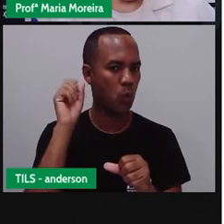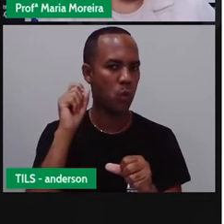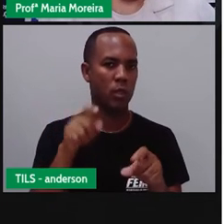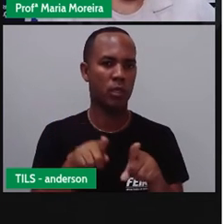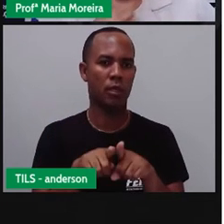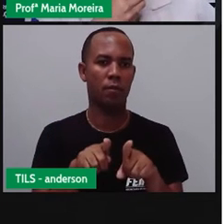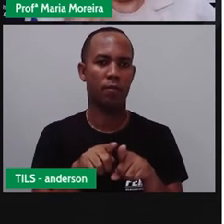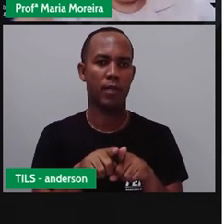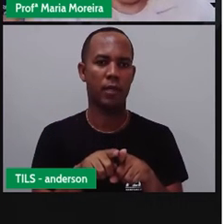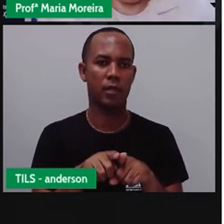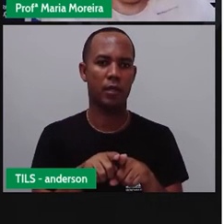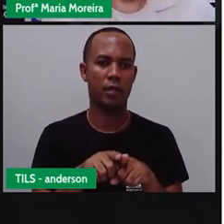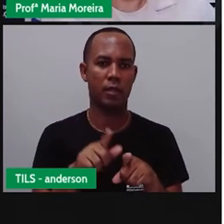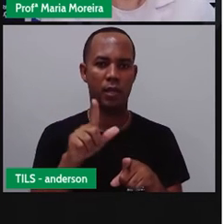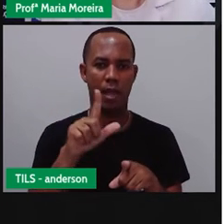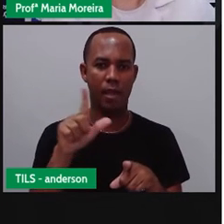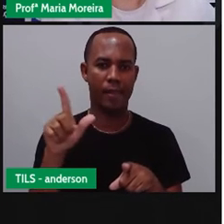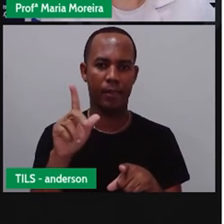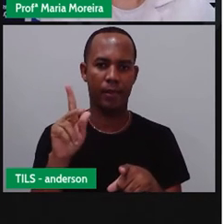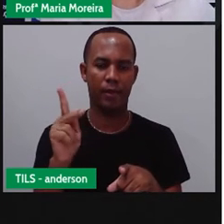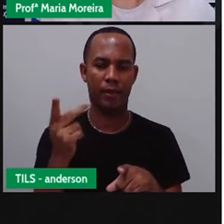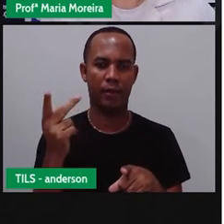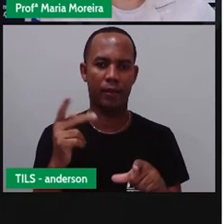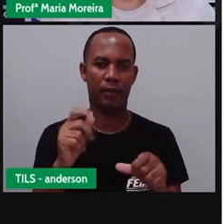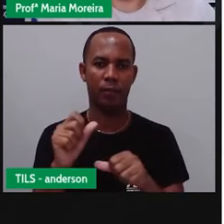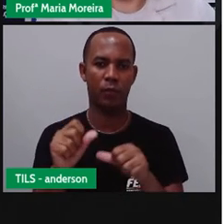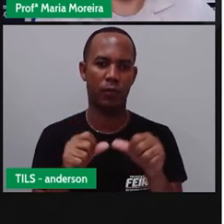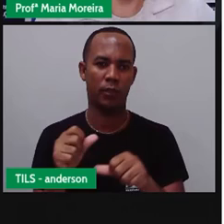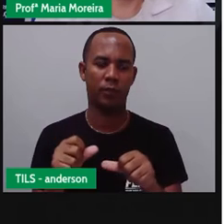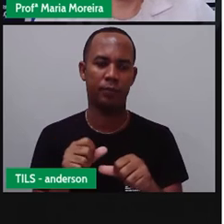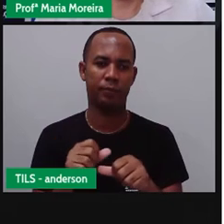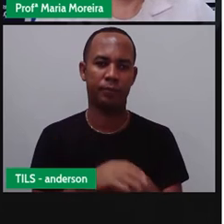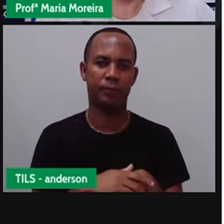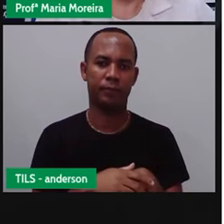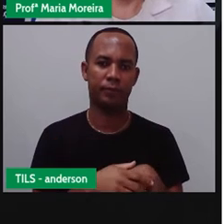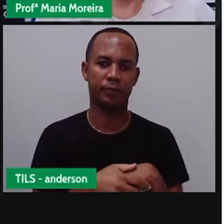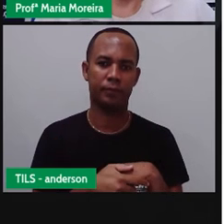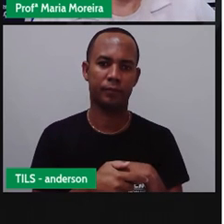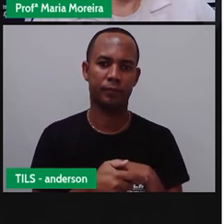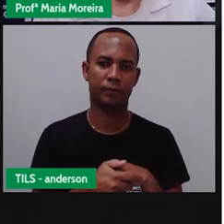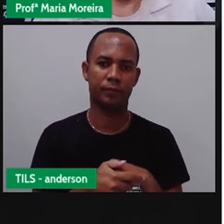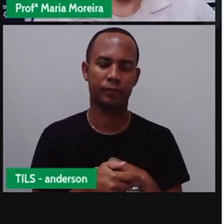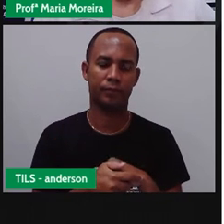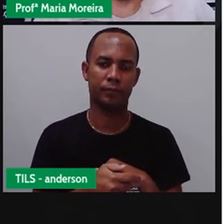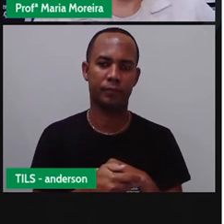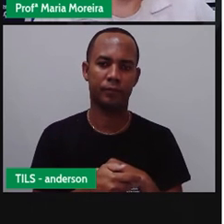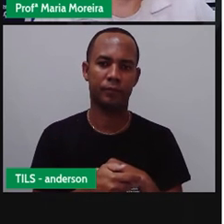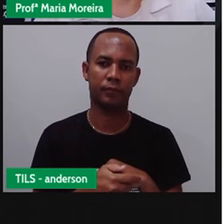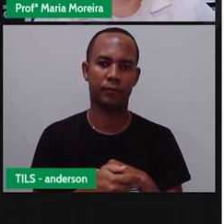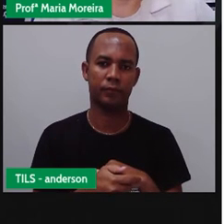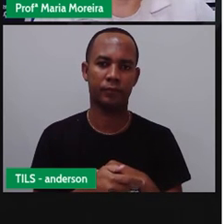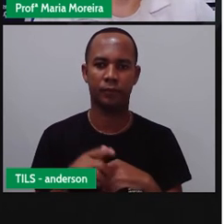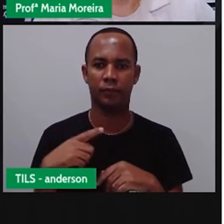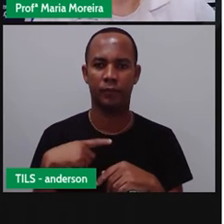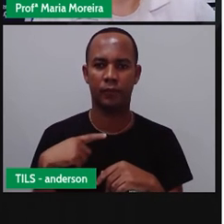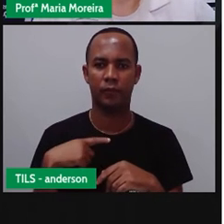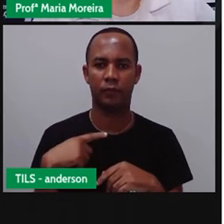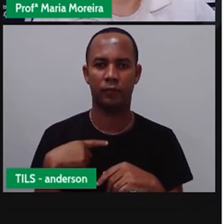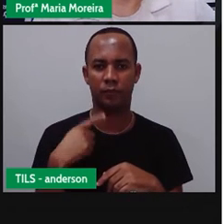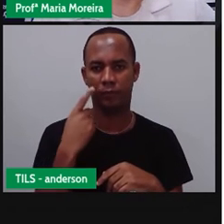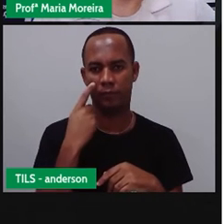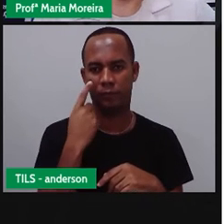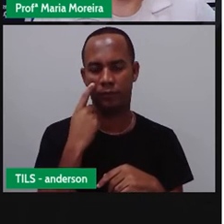o H, com essas letrinhas aí, muda o som, tá? Bom, e aí temos o quê? Um